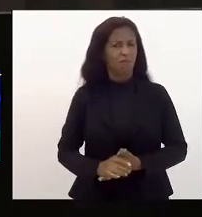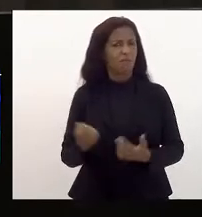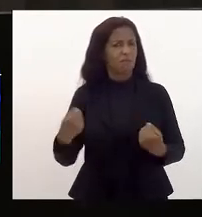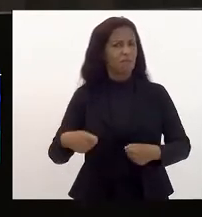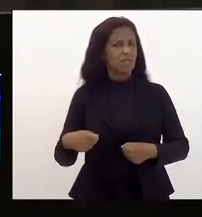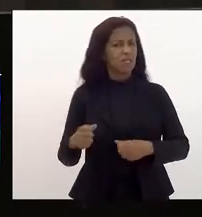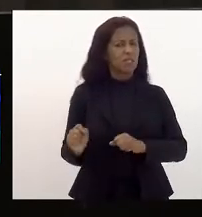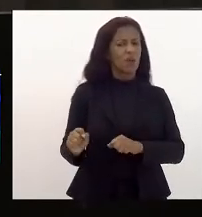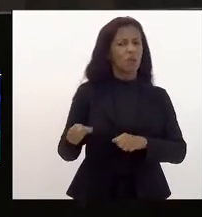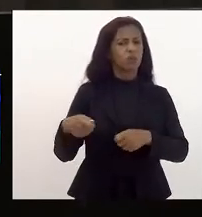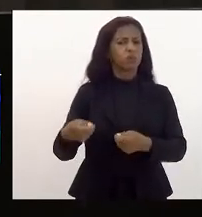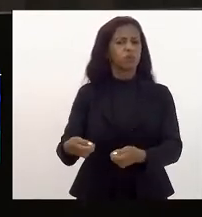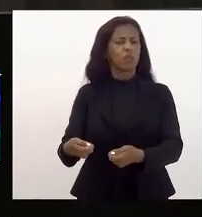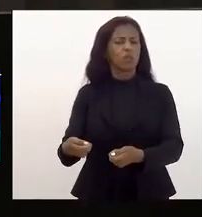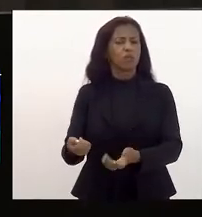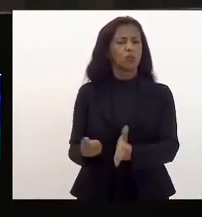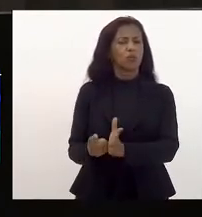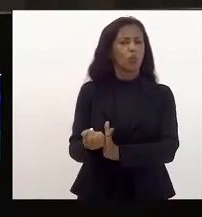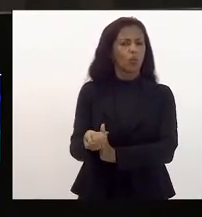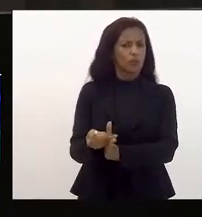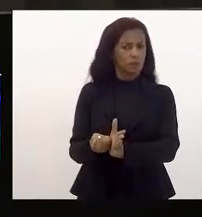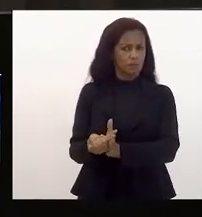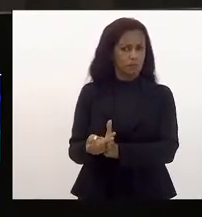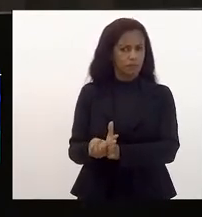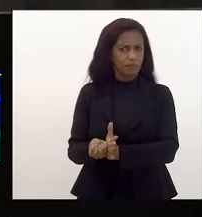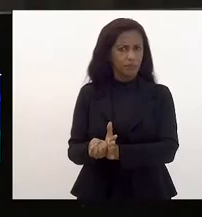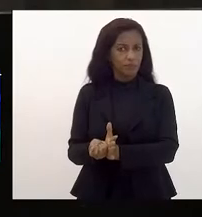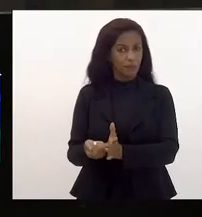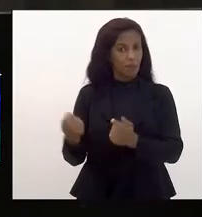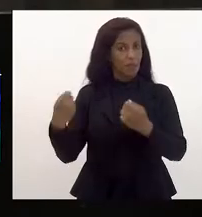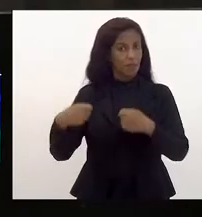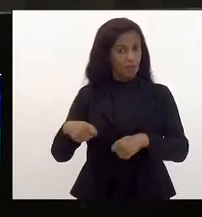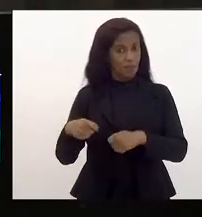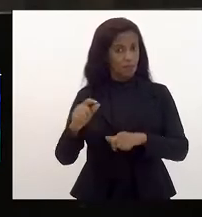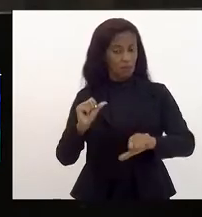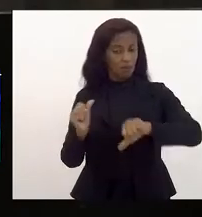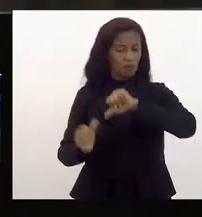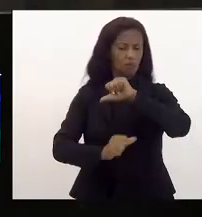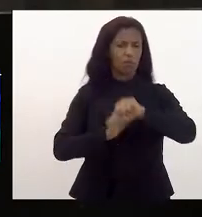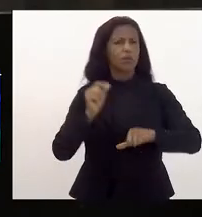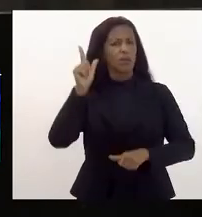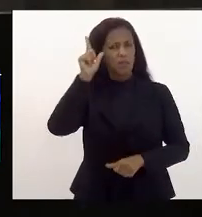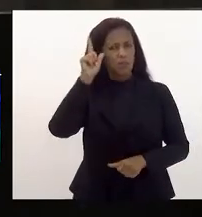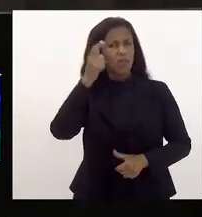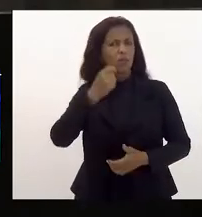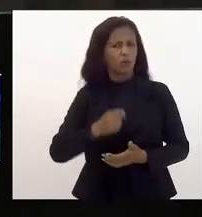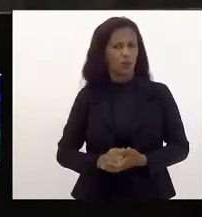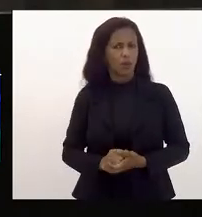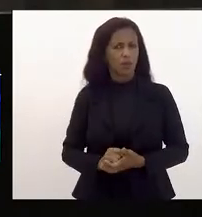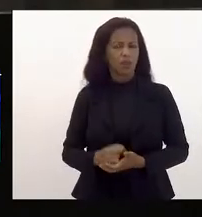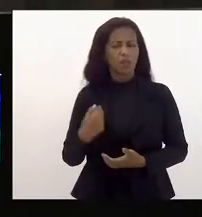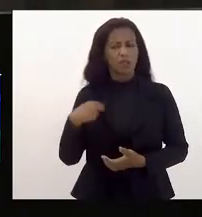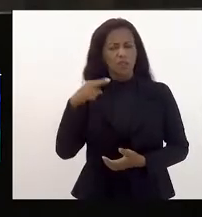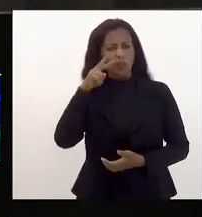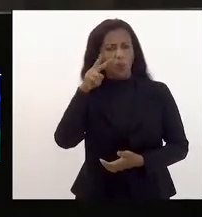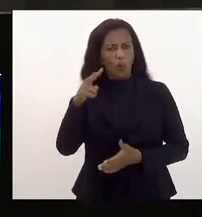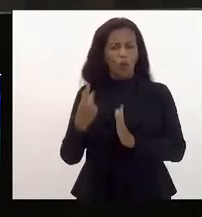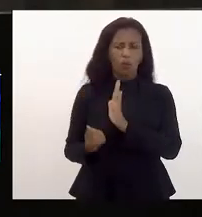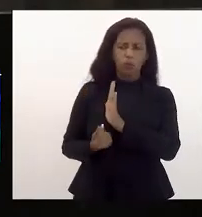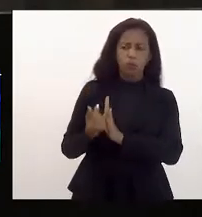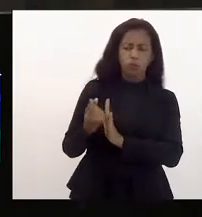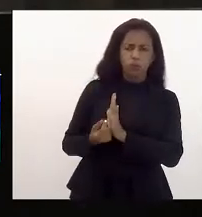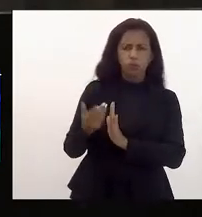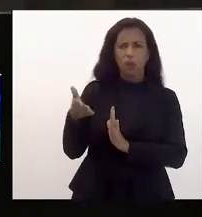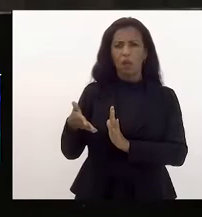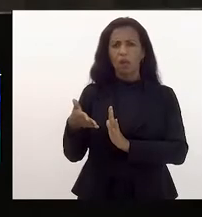desempenhar no orçamento? E é preciso inverter essa lógica. É preciso olhar para a peça orçamentária não como uma peça